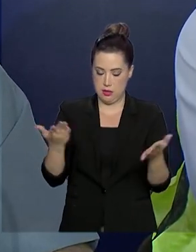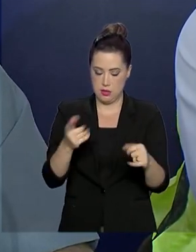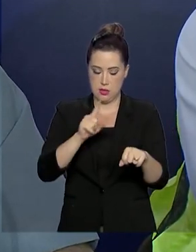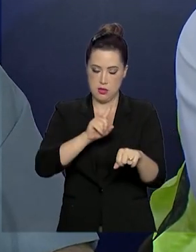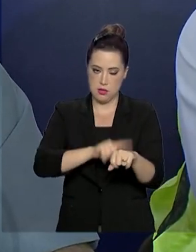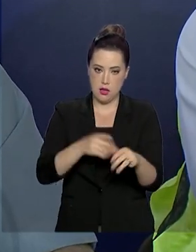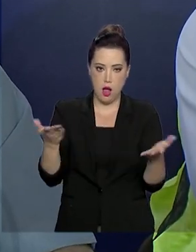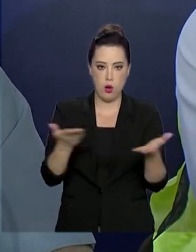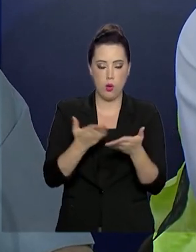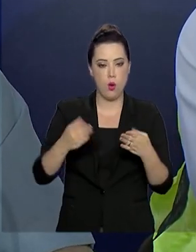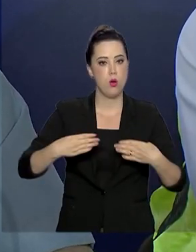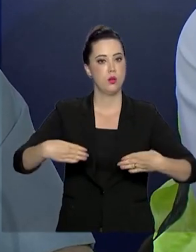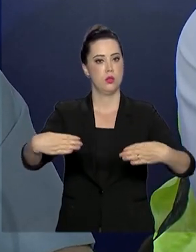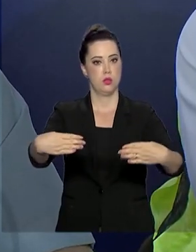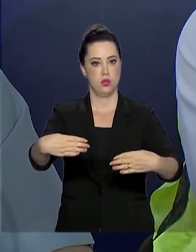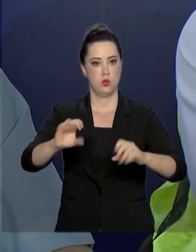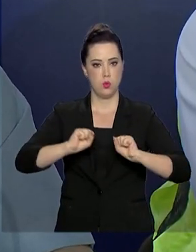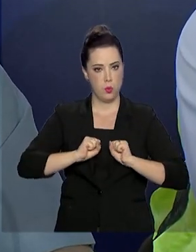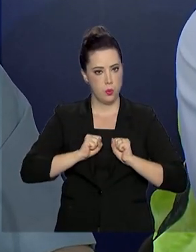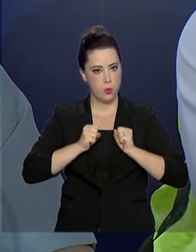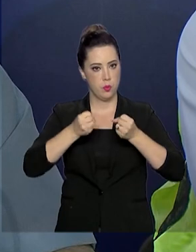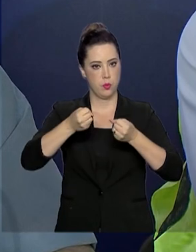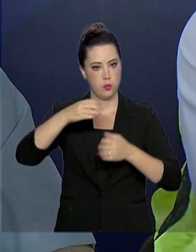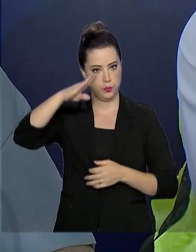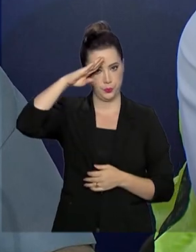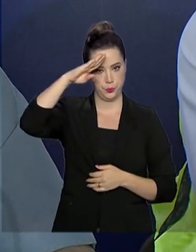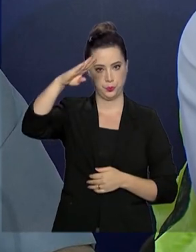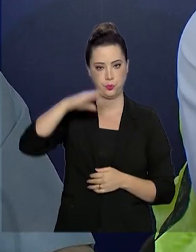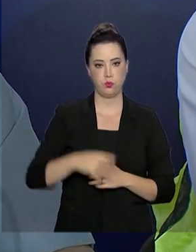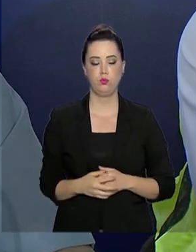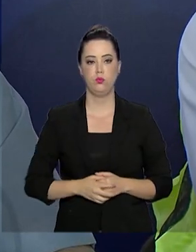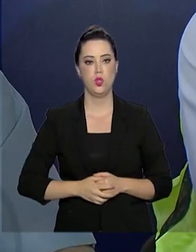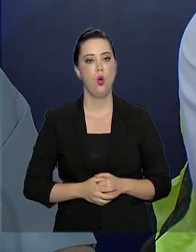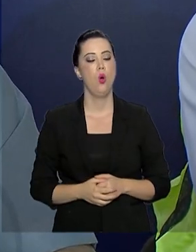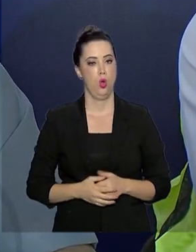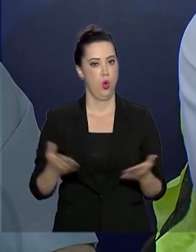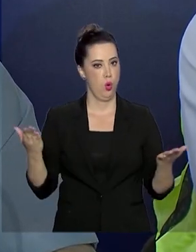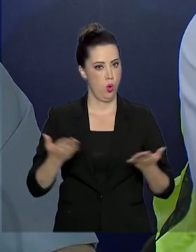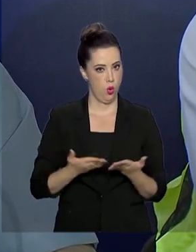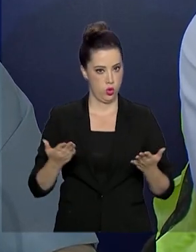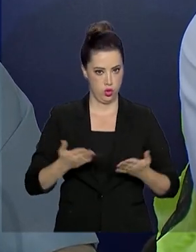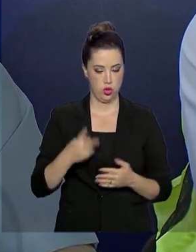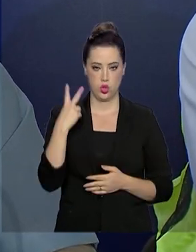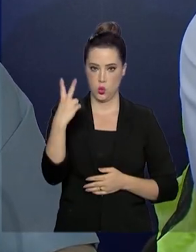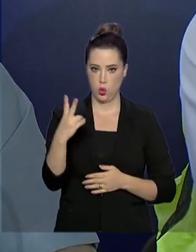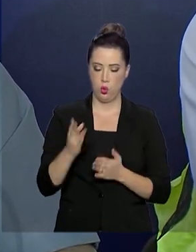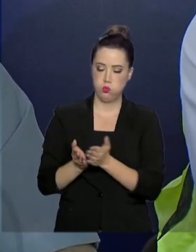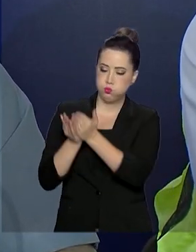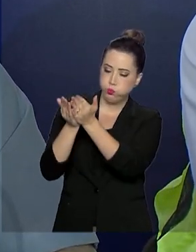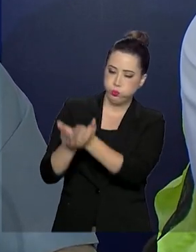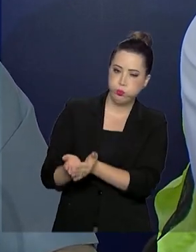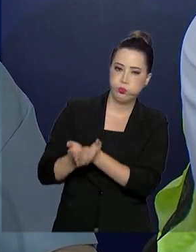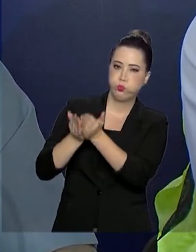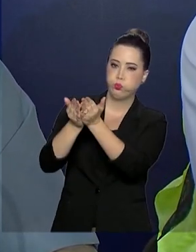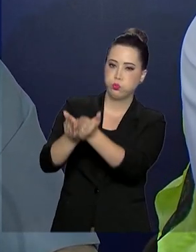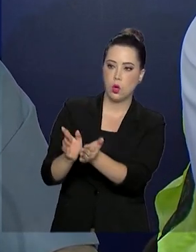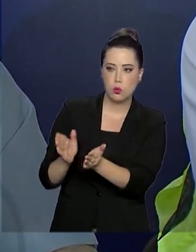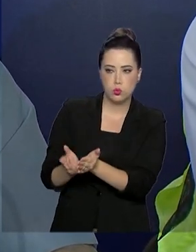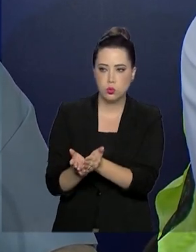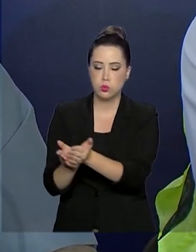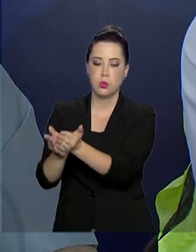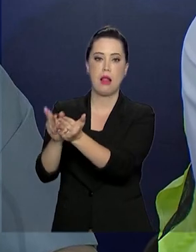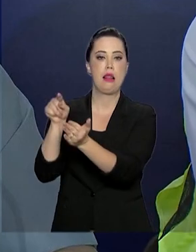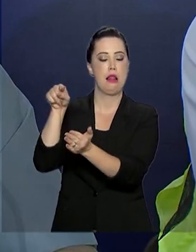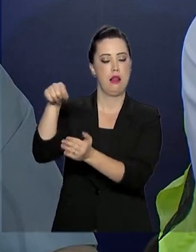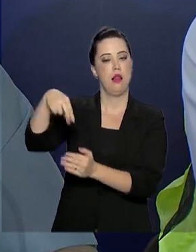Ministério da Defesa. Hoje, dois navios estão sendo deslocados para o Nordeste para reforçar a operação. De acordo com